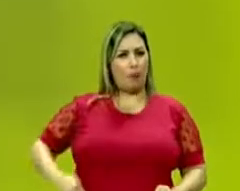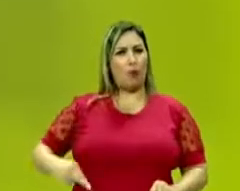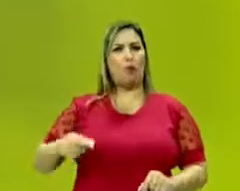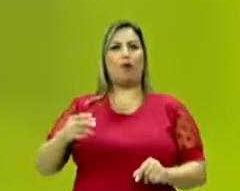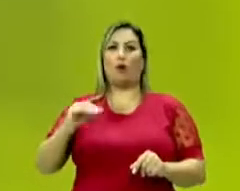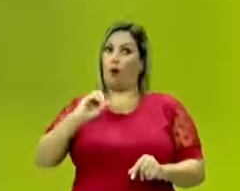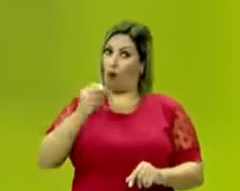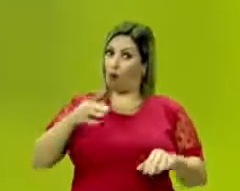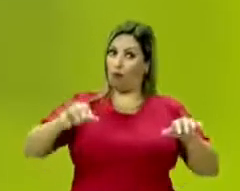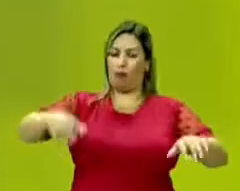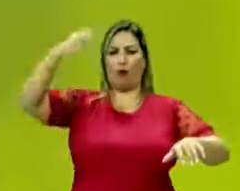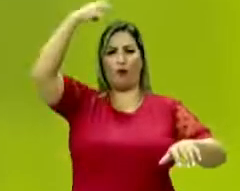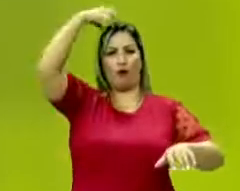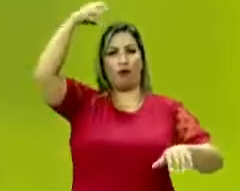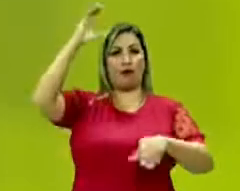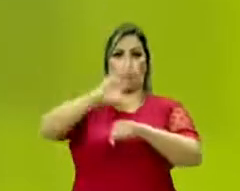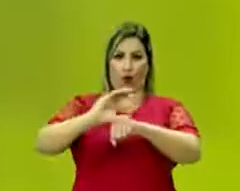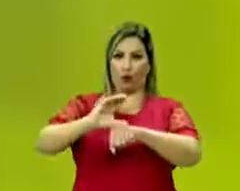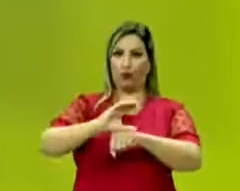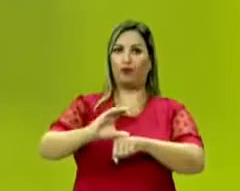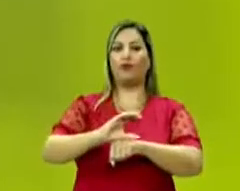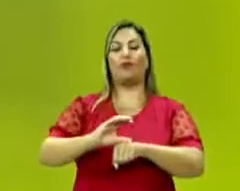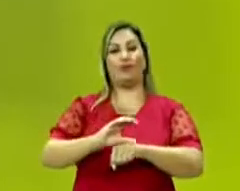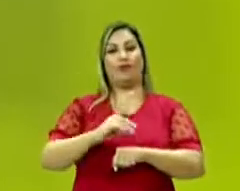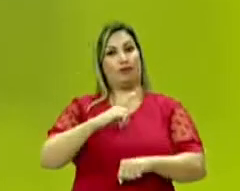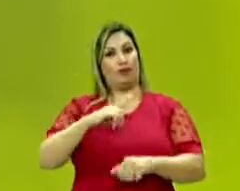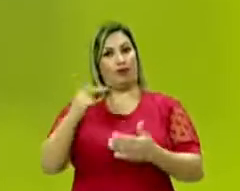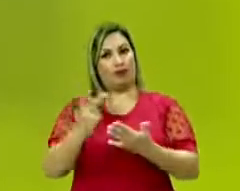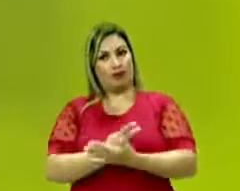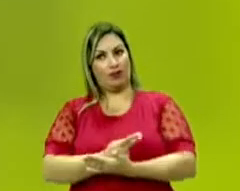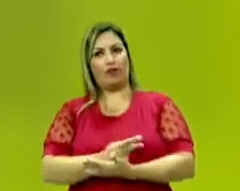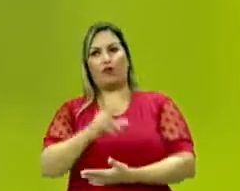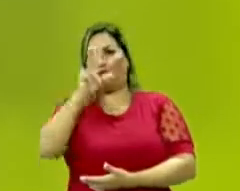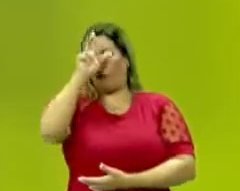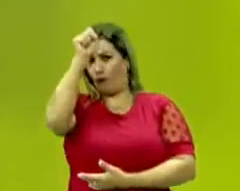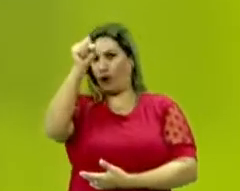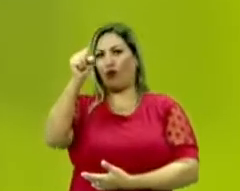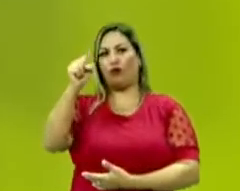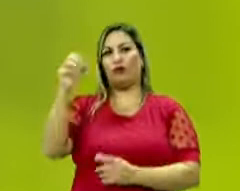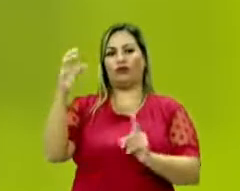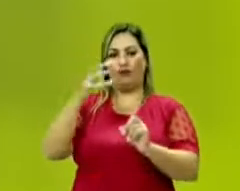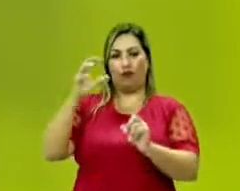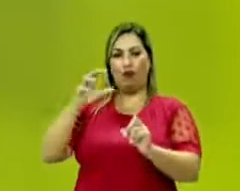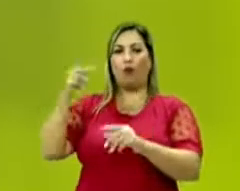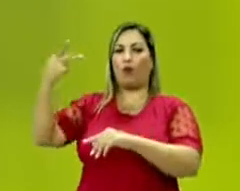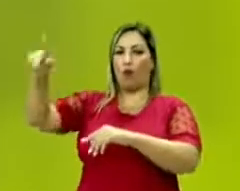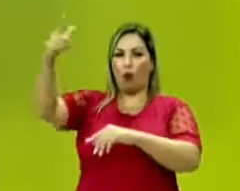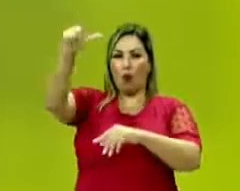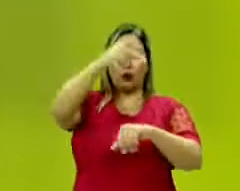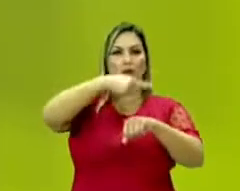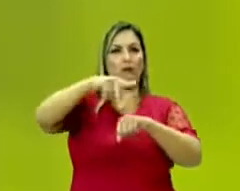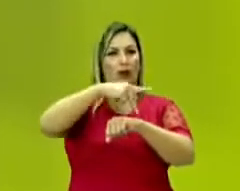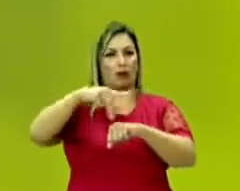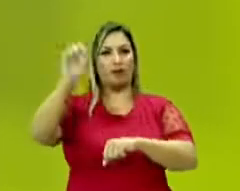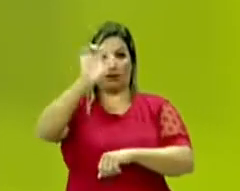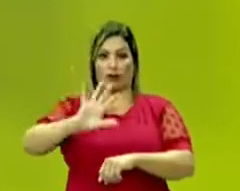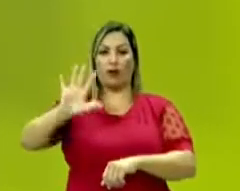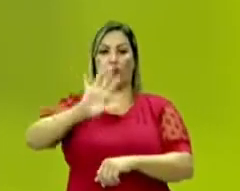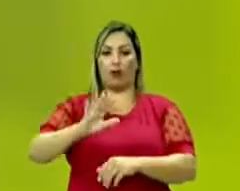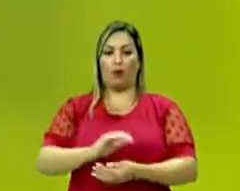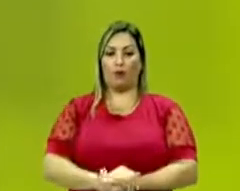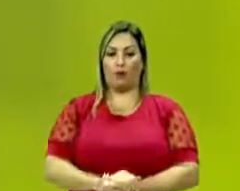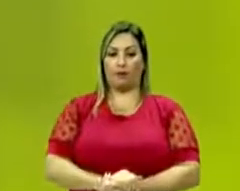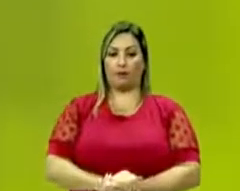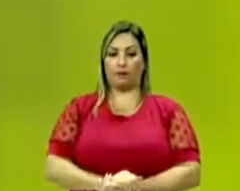monarquia constitucional, como vinha sendo a forte tendência de outros países europeus. O